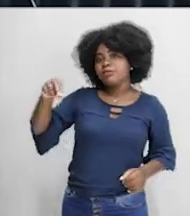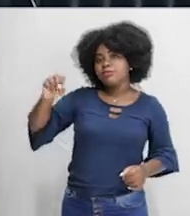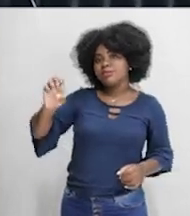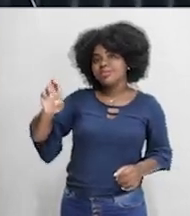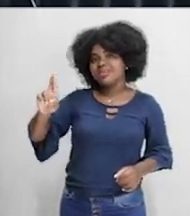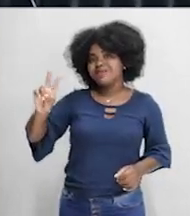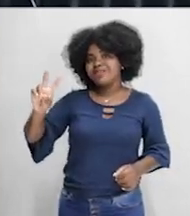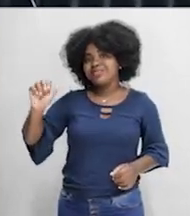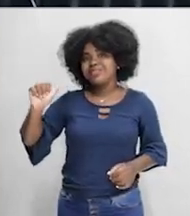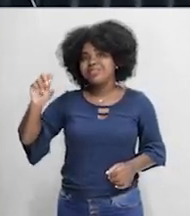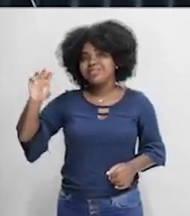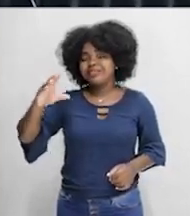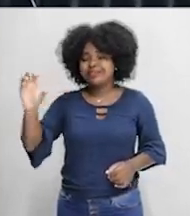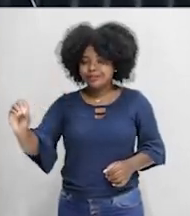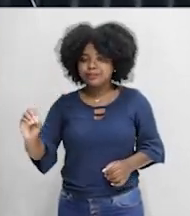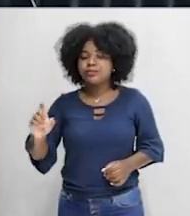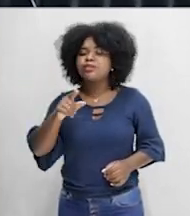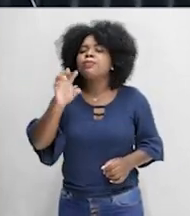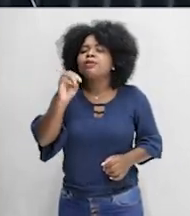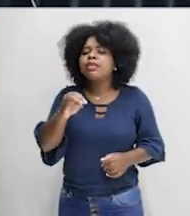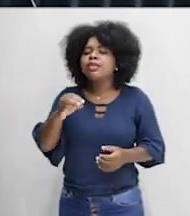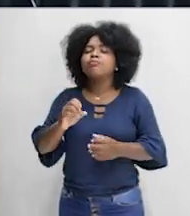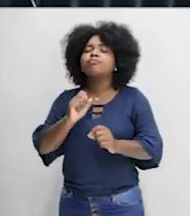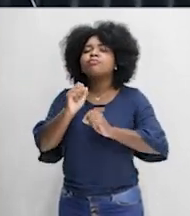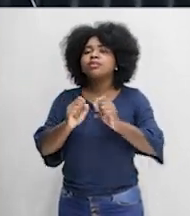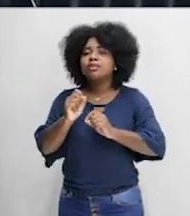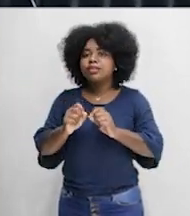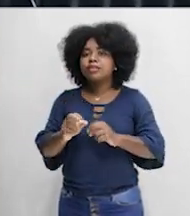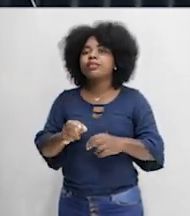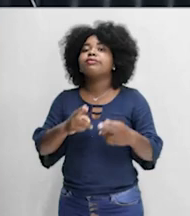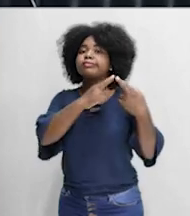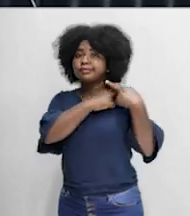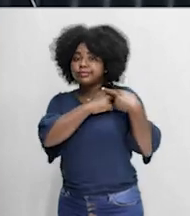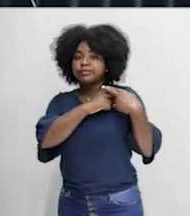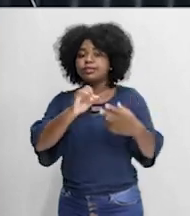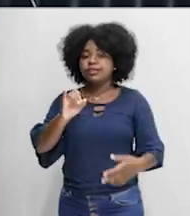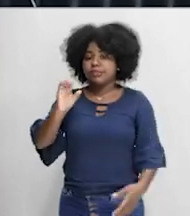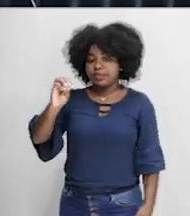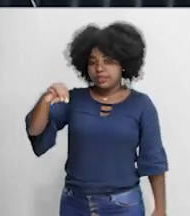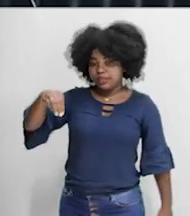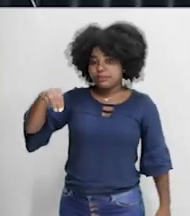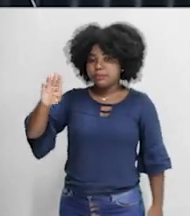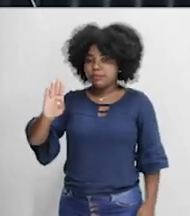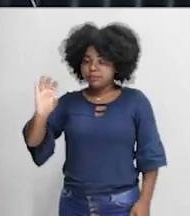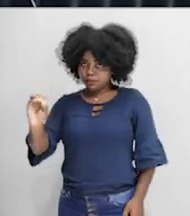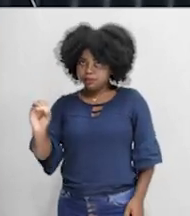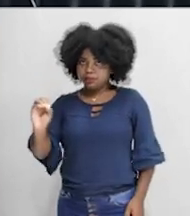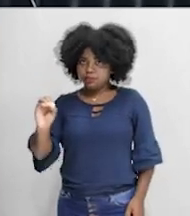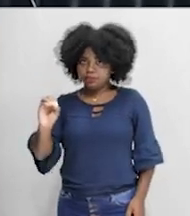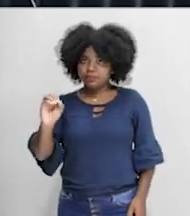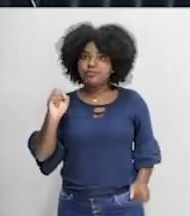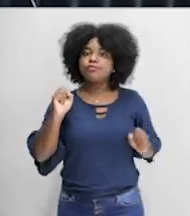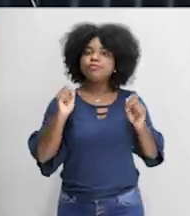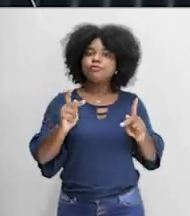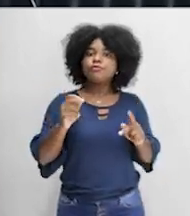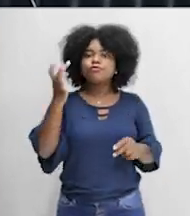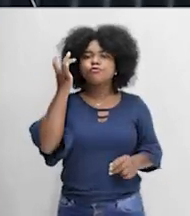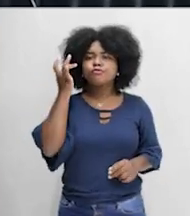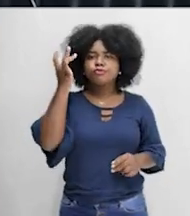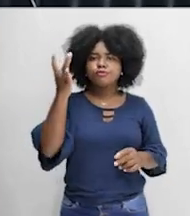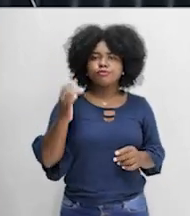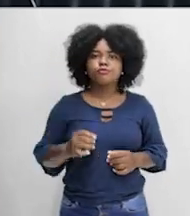fiscalização? O ICMBio. Beleza? Então, vem sintetizar aqui esse raciocínio aqui, que é facinho.